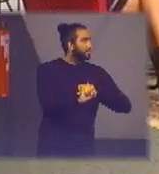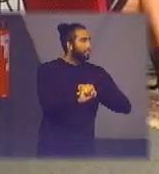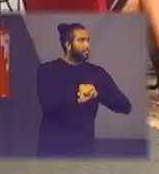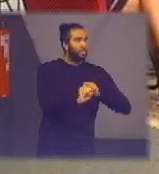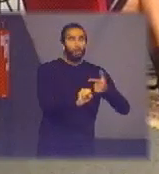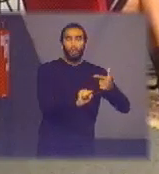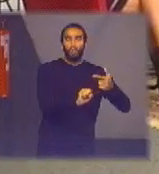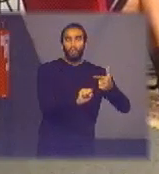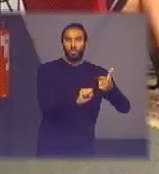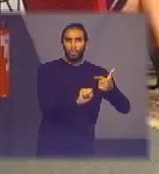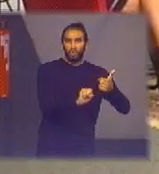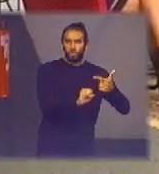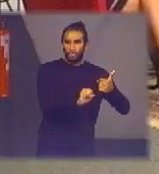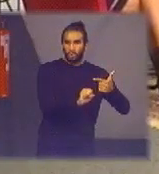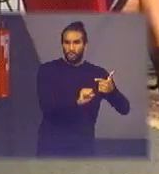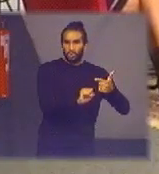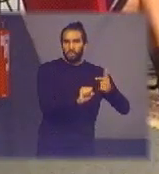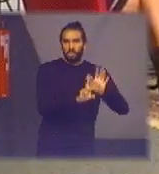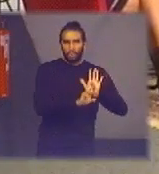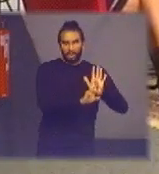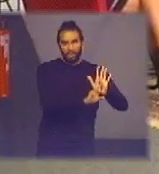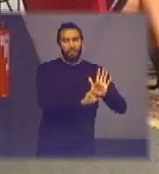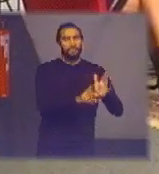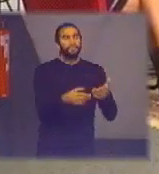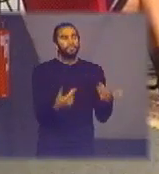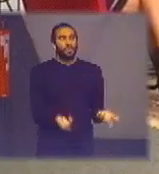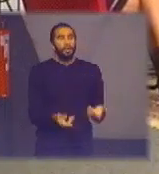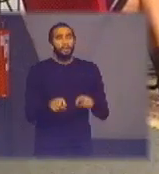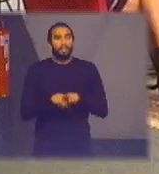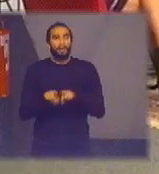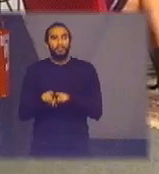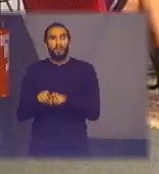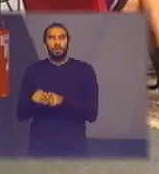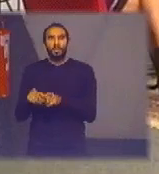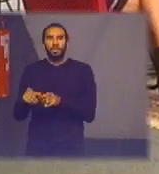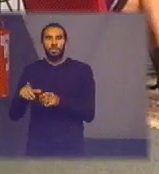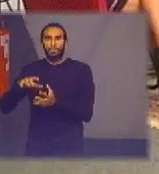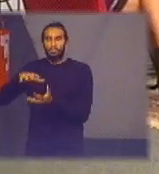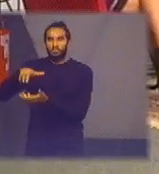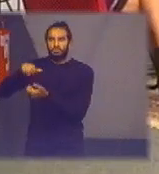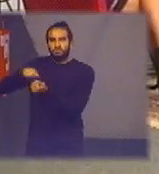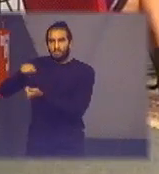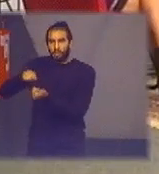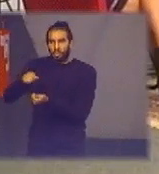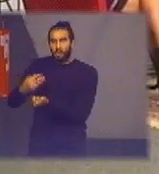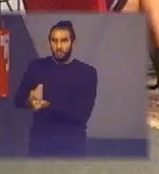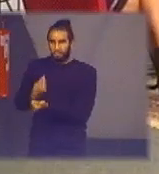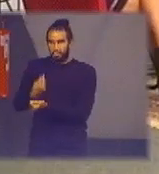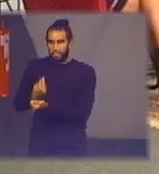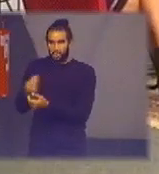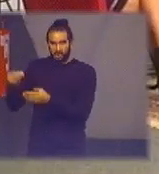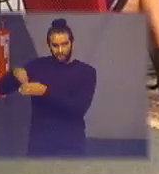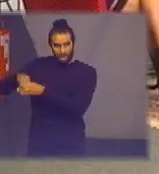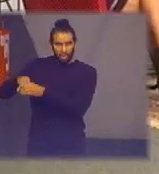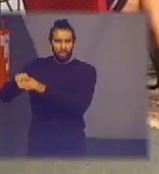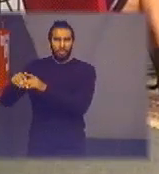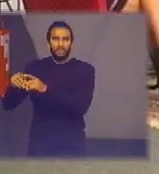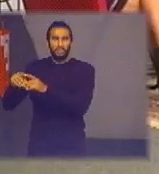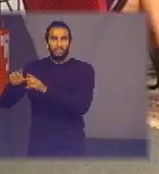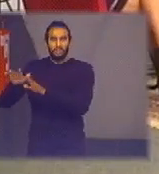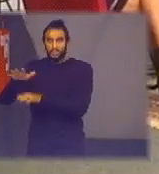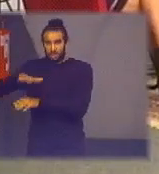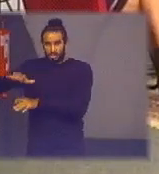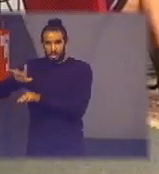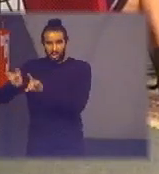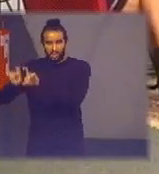doze produção responsável e o consumo sustentável são dois temas são mais presentes nessa área de eletroeletrônico então